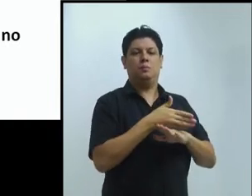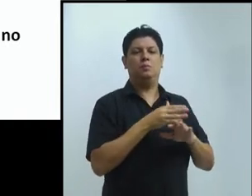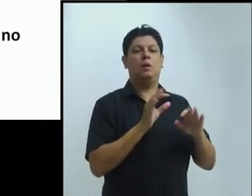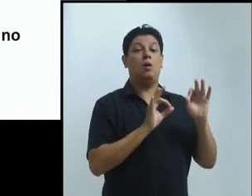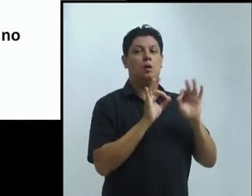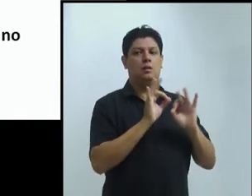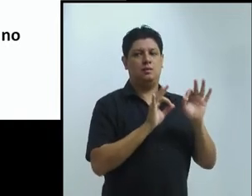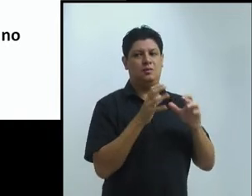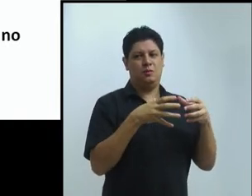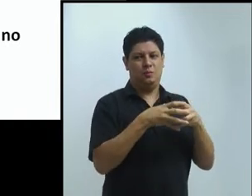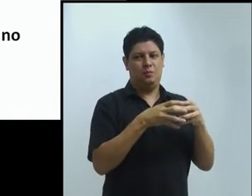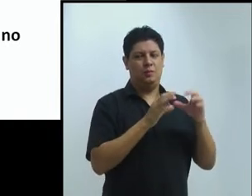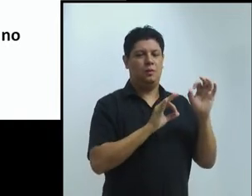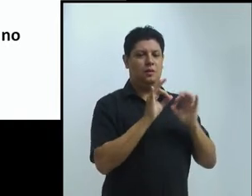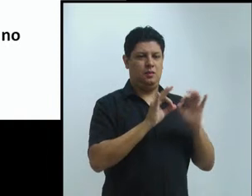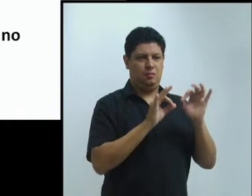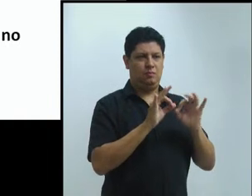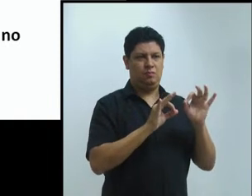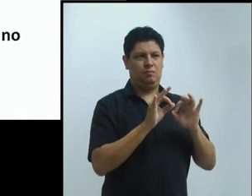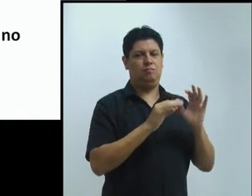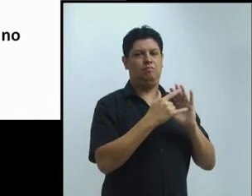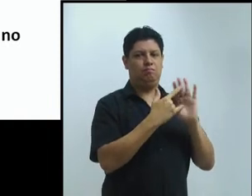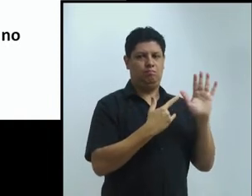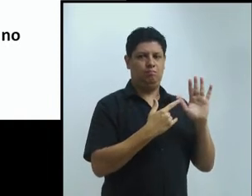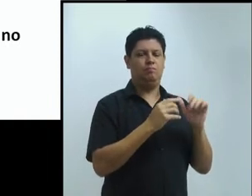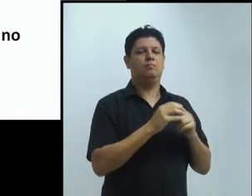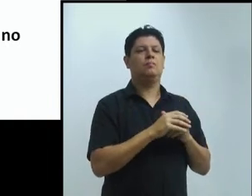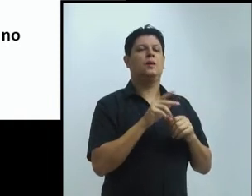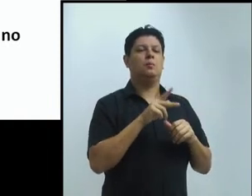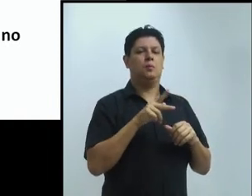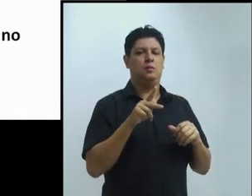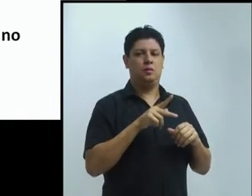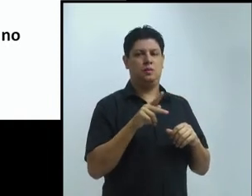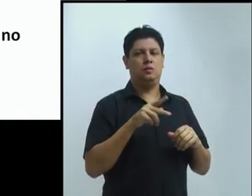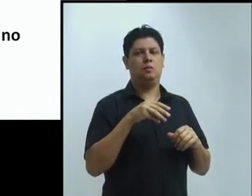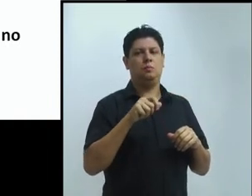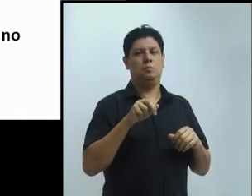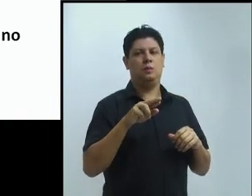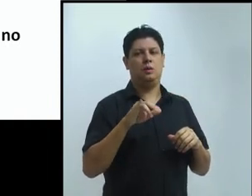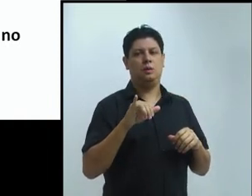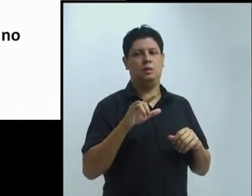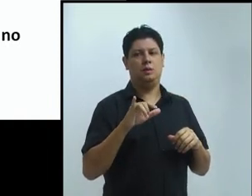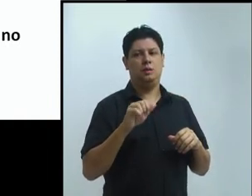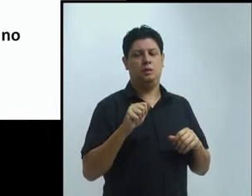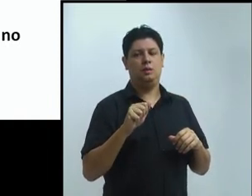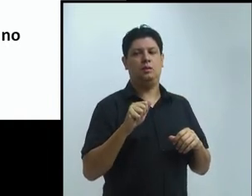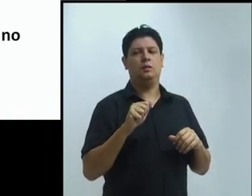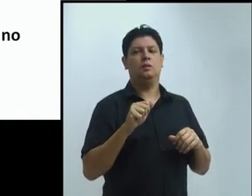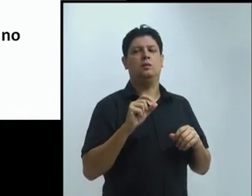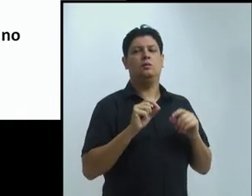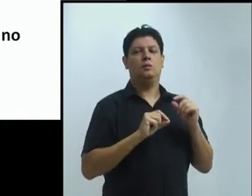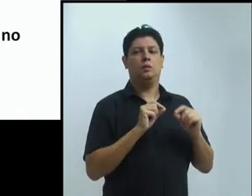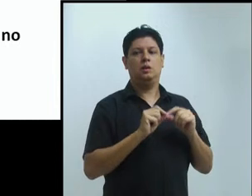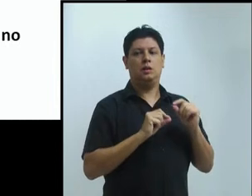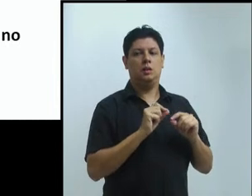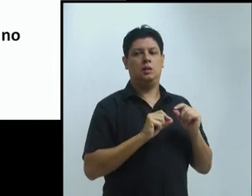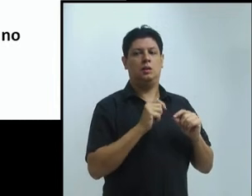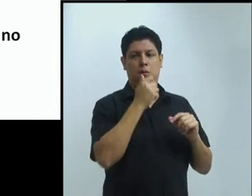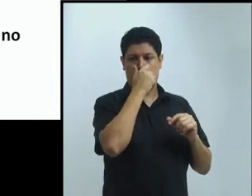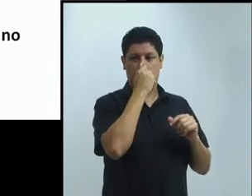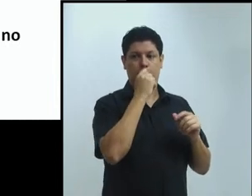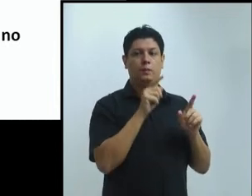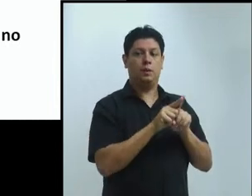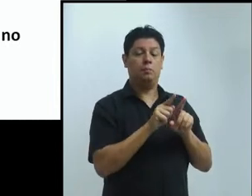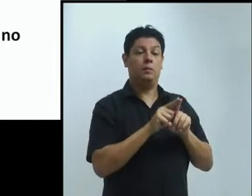Marília, que é uma das escritoras da PCN do doutorado, junto com a Germana. Então, ela